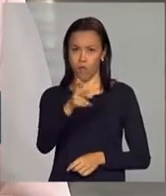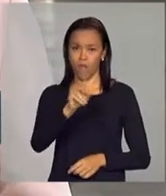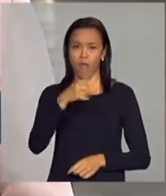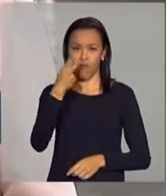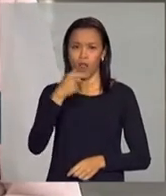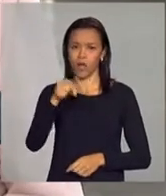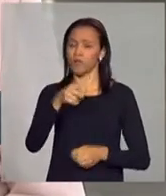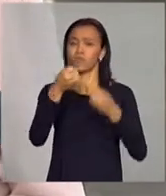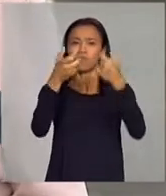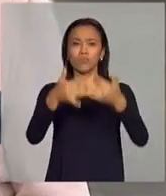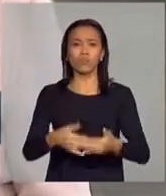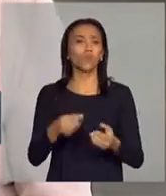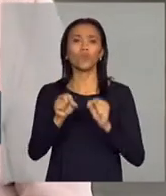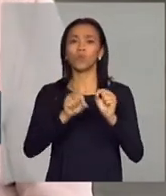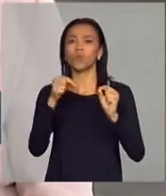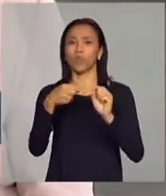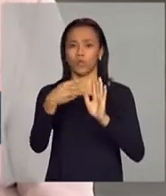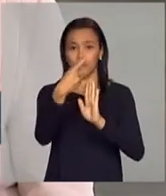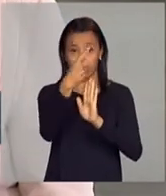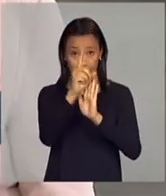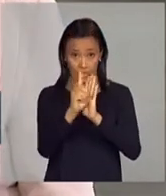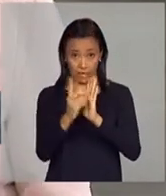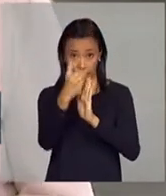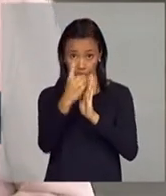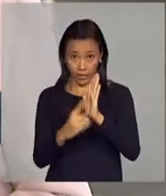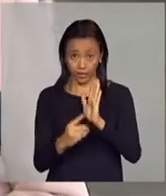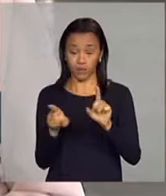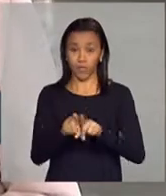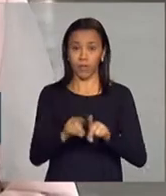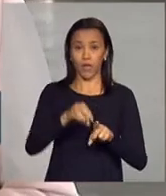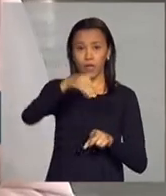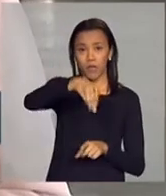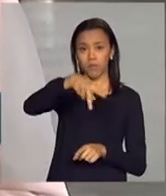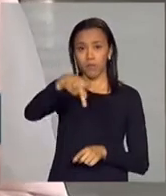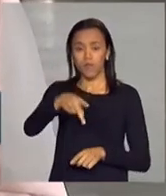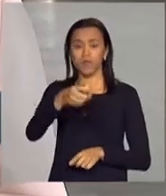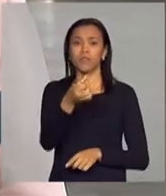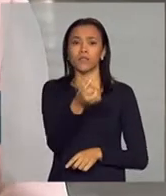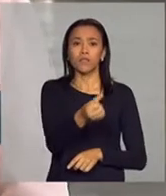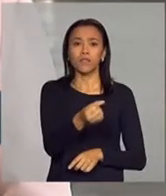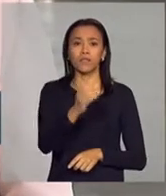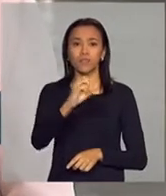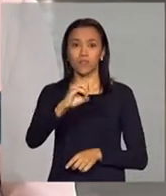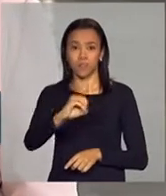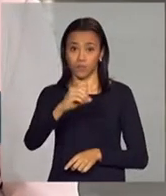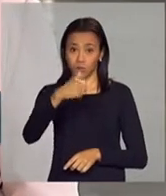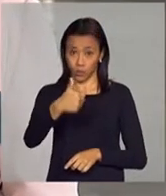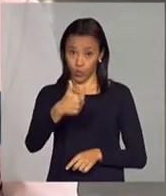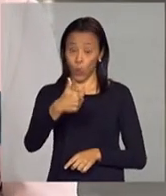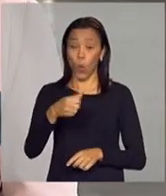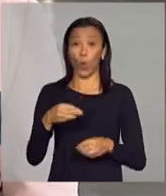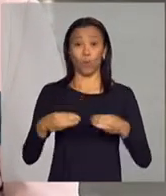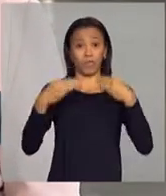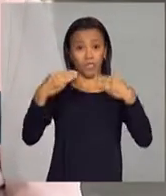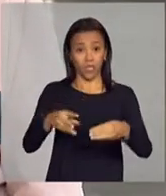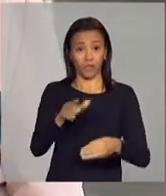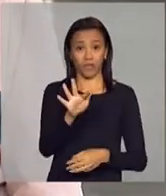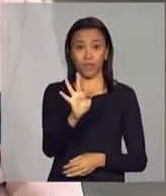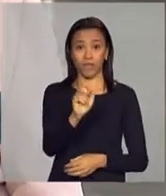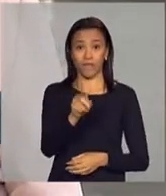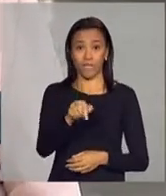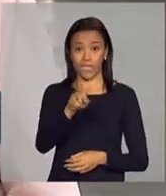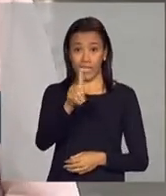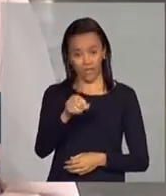esse decreto. E, relação à MP601, o Ministério da Fazenda está analisando qual é